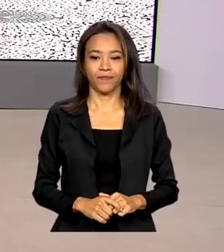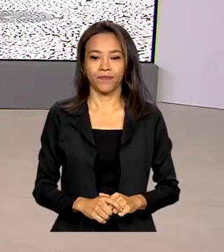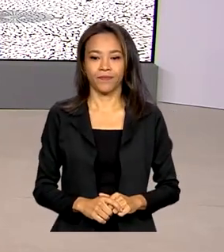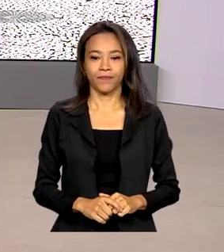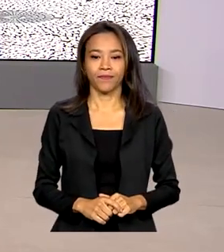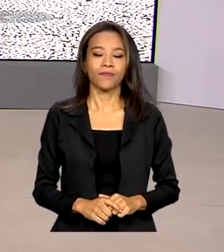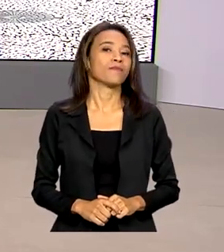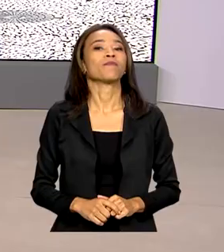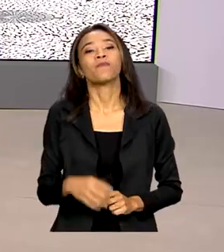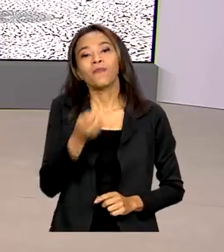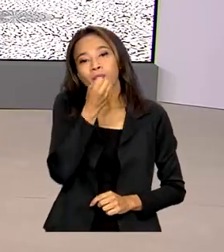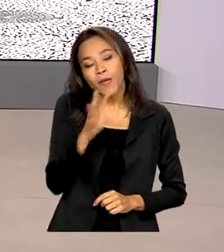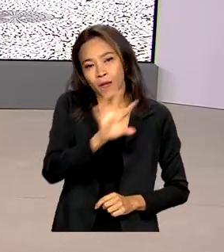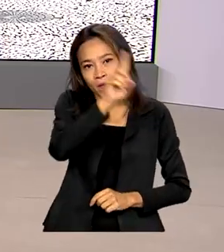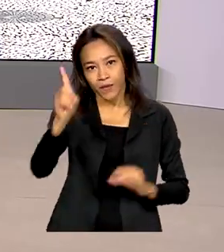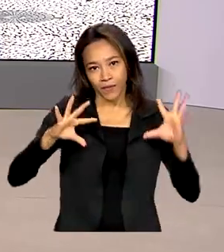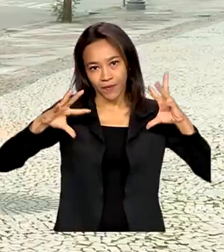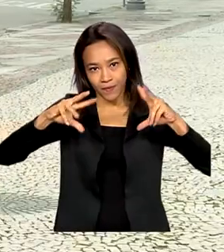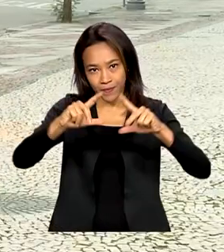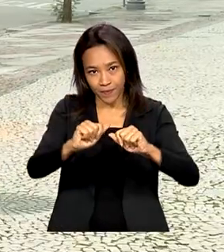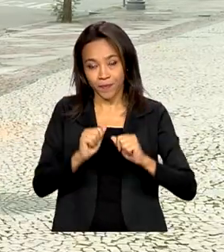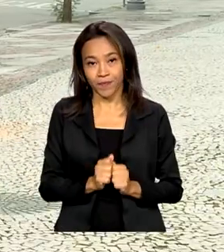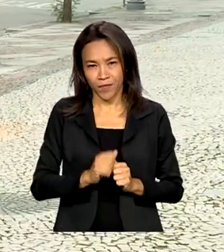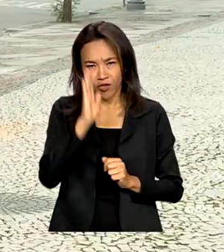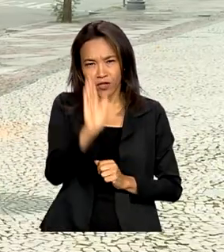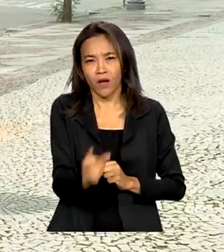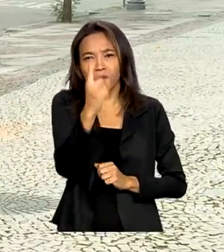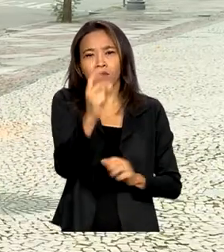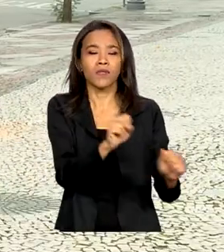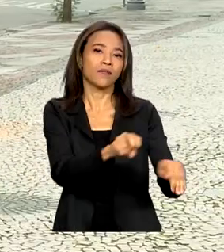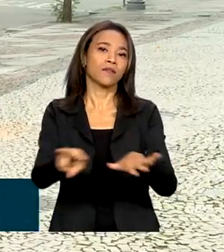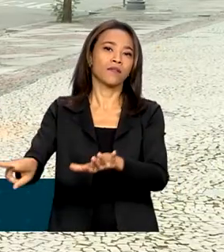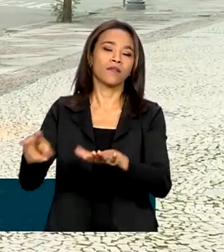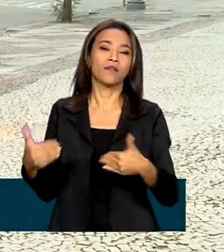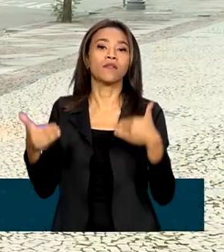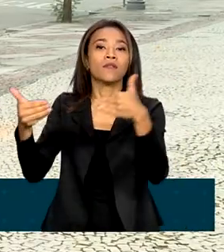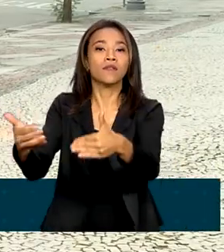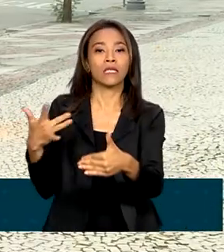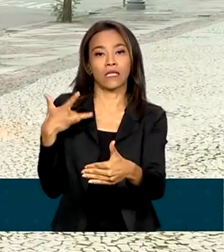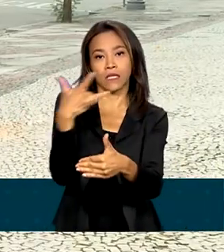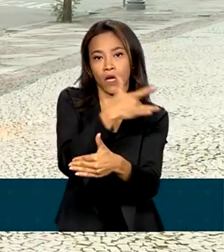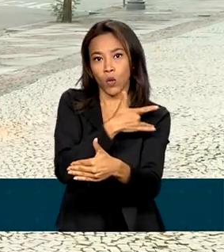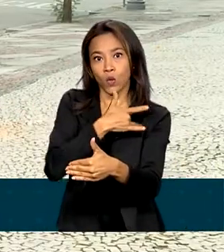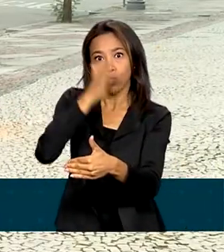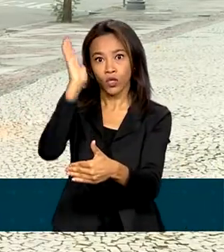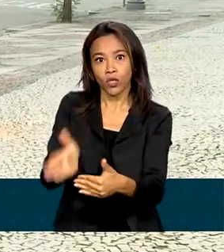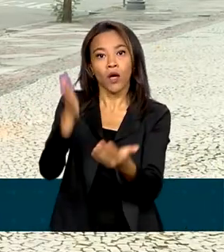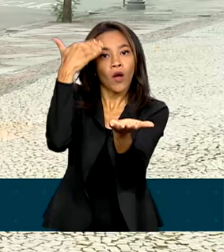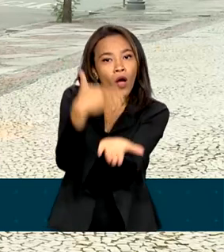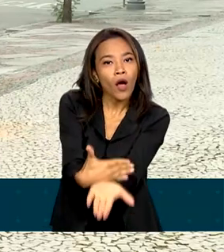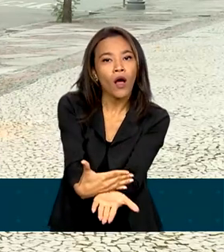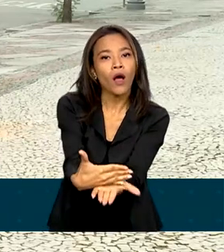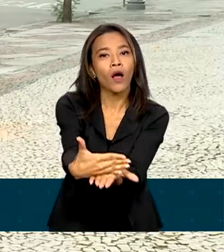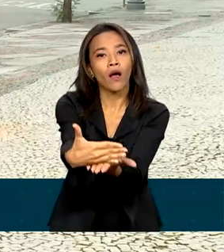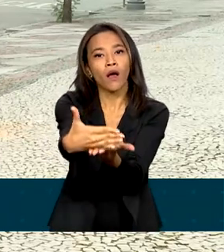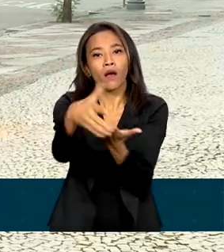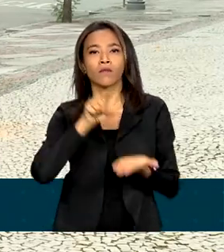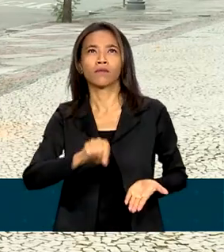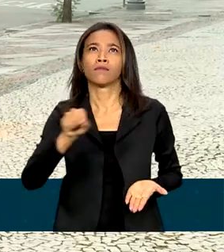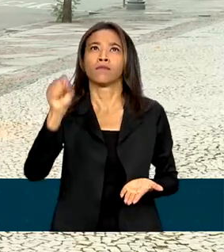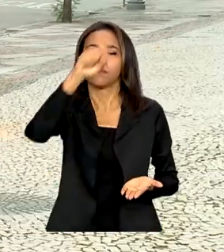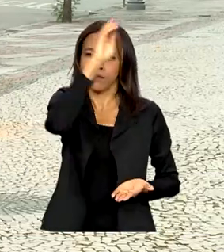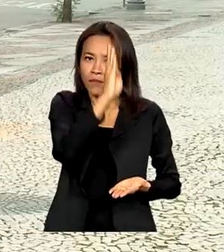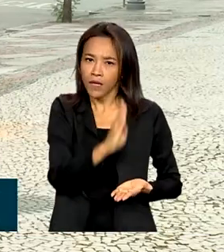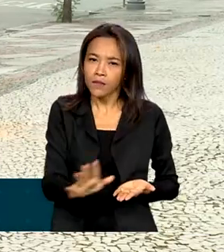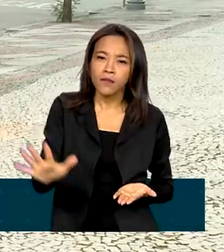Bom dia, Natália. Bom dia a todos. Faz uma semana que o Ministério da Saúde retomou, deu largada aí no Movimento Nacional pela Vacinação.